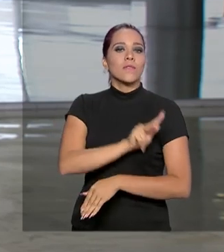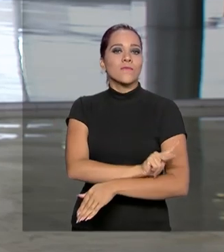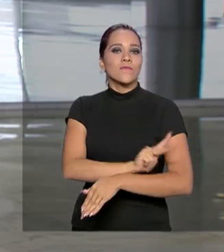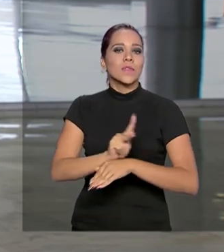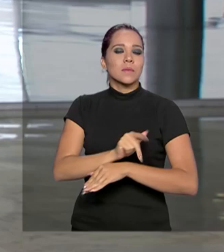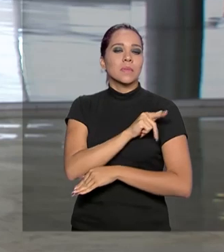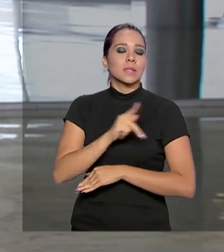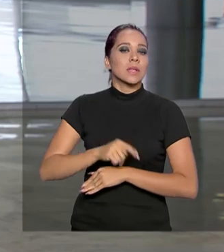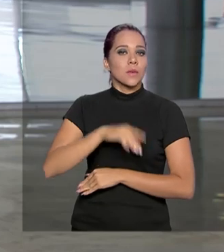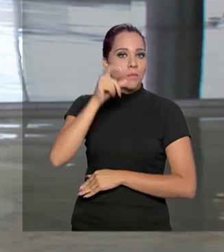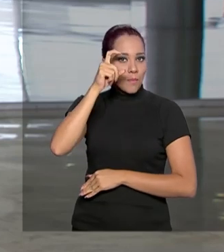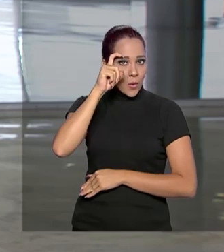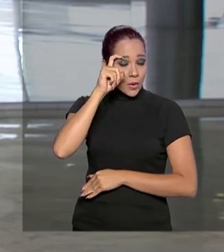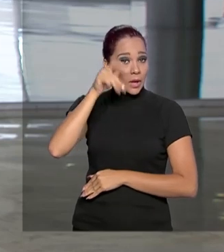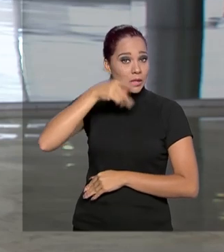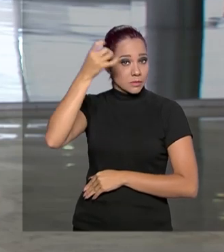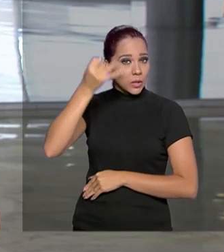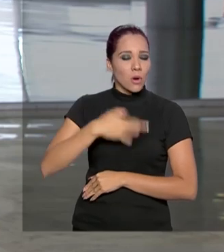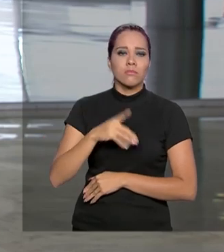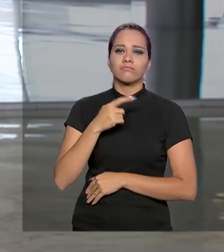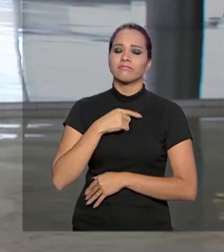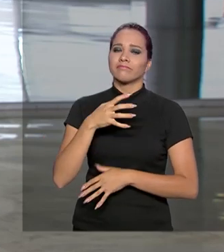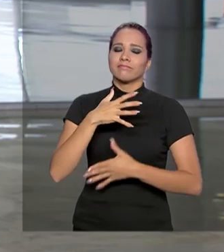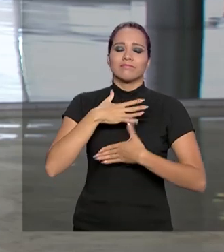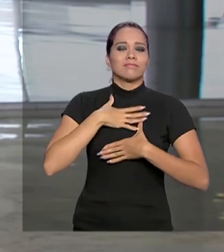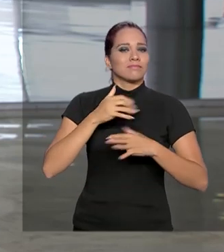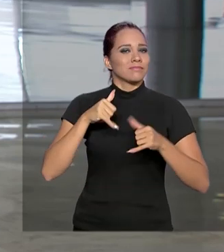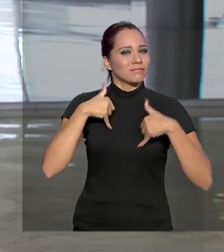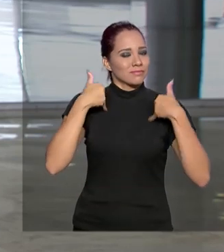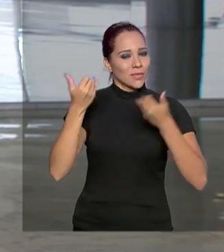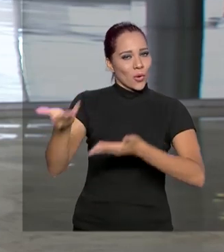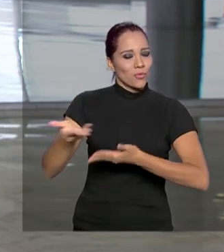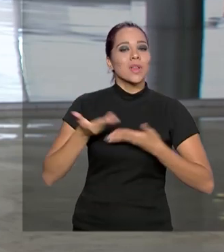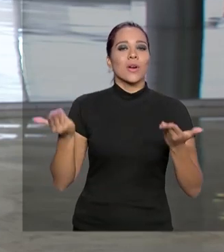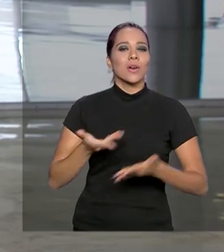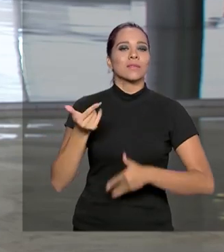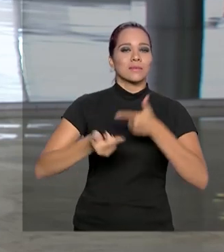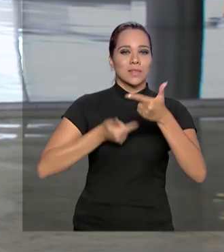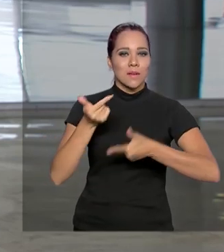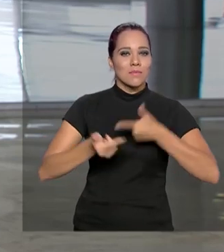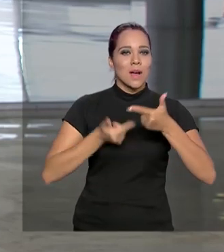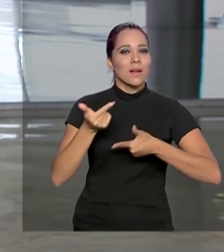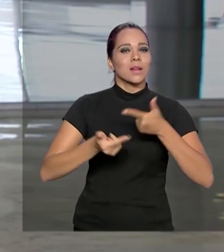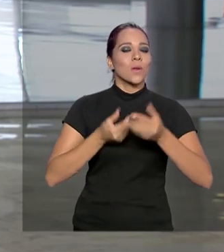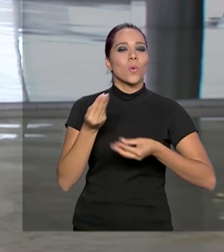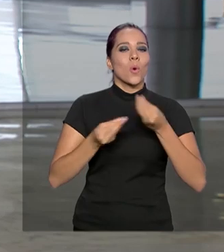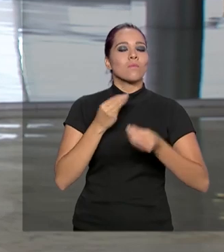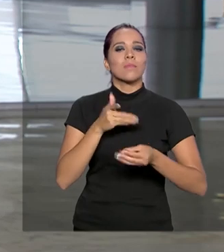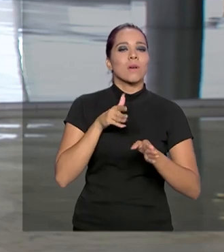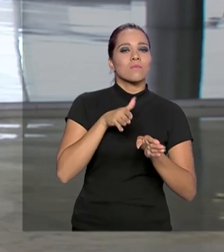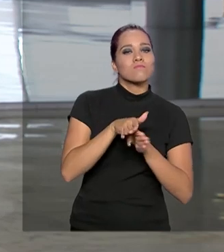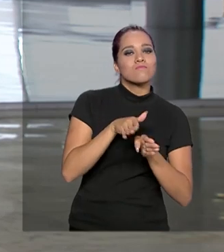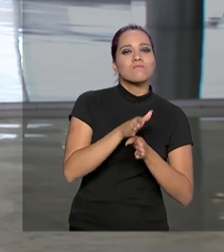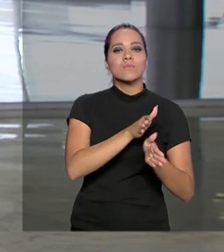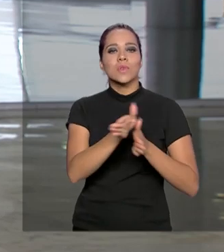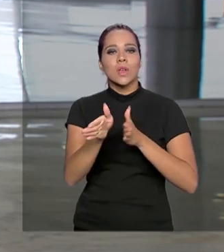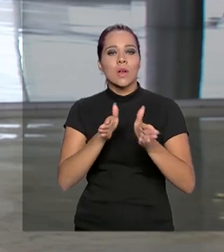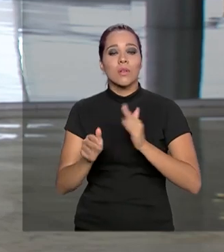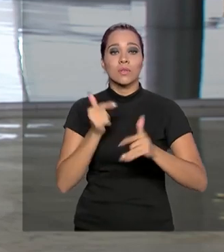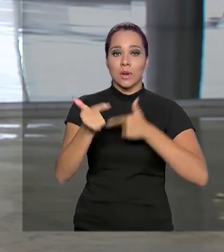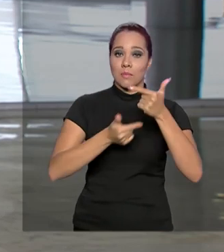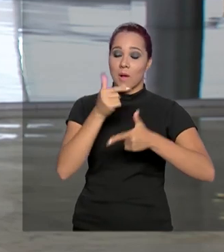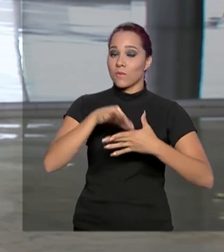Hamilton Mourão. Em nota, ele disse que ficou muito honrado pelo convite e agora trabalha nas diretrizes para poder guiar o trabalho desse